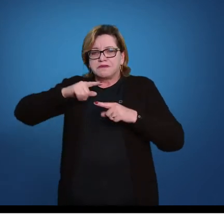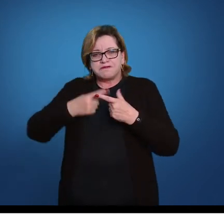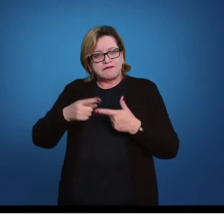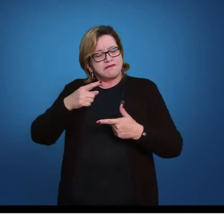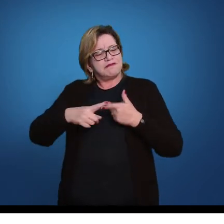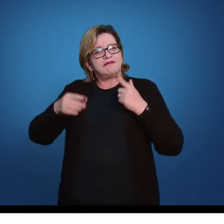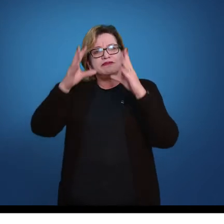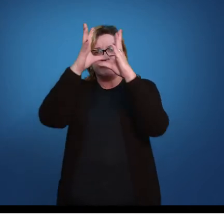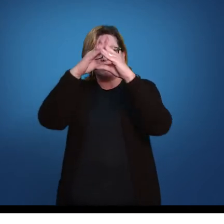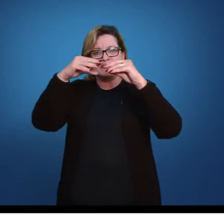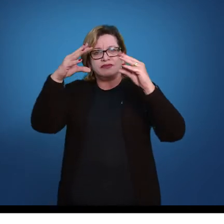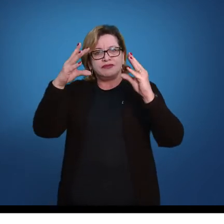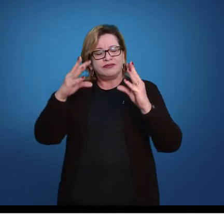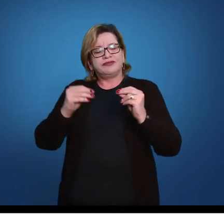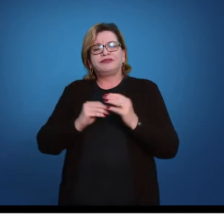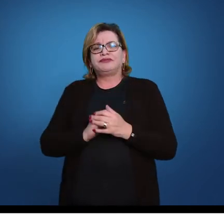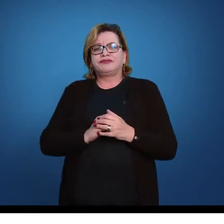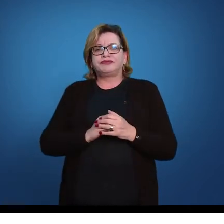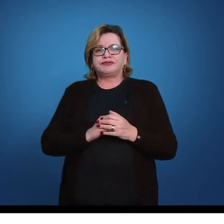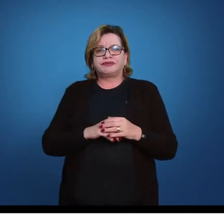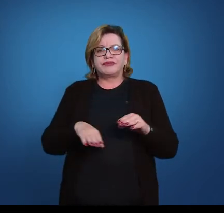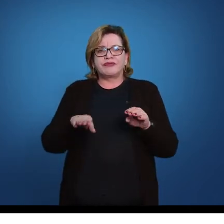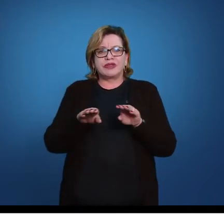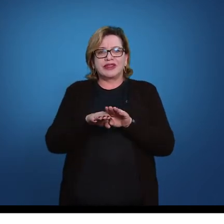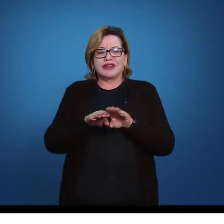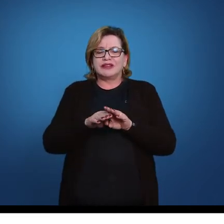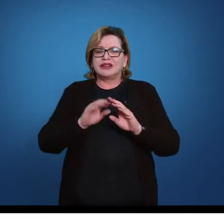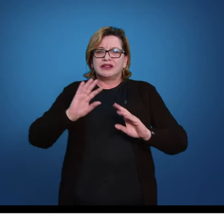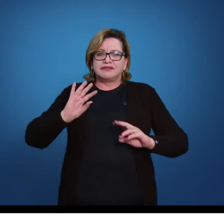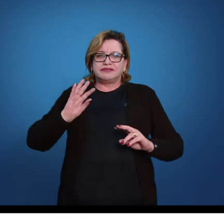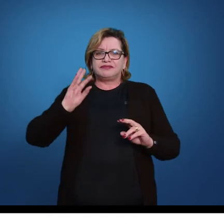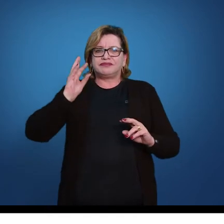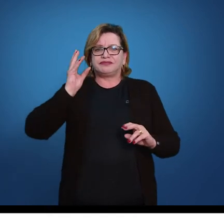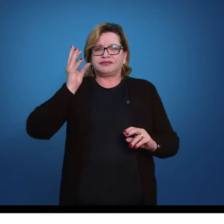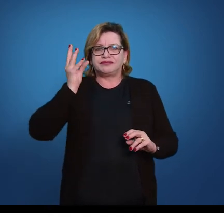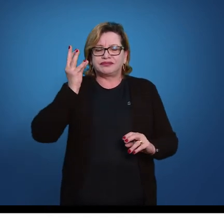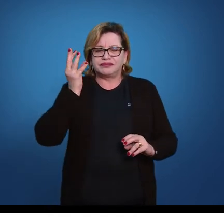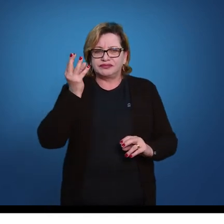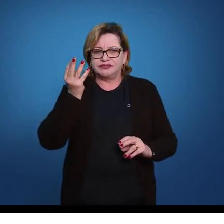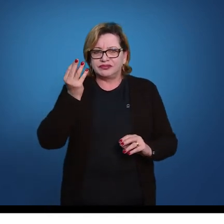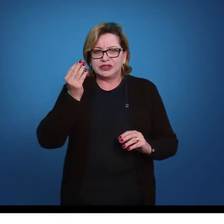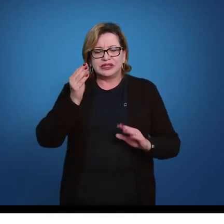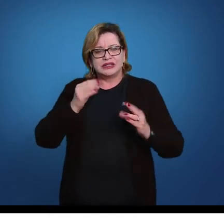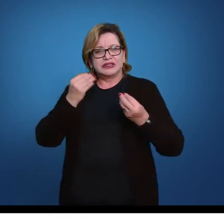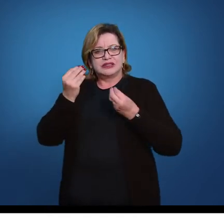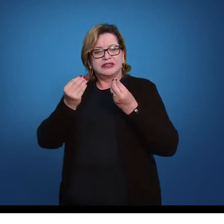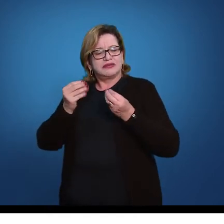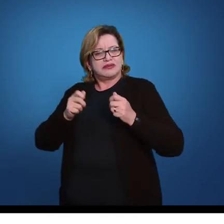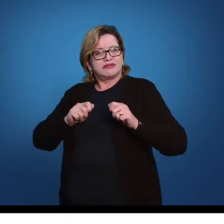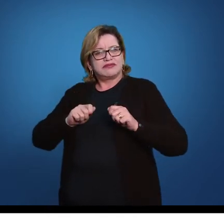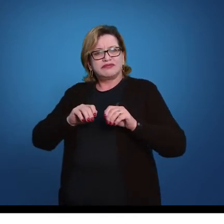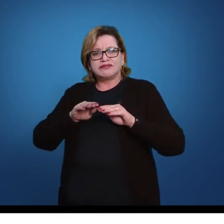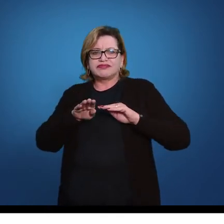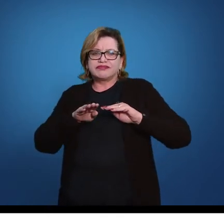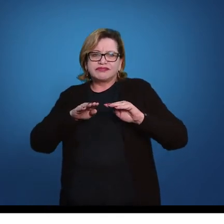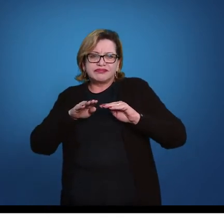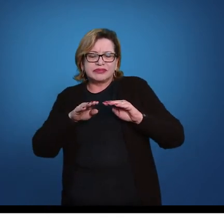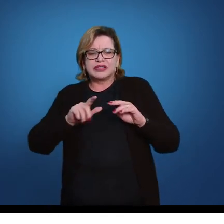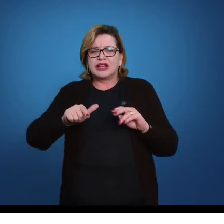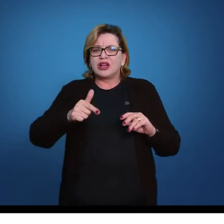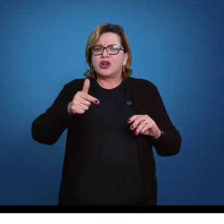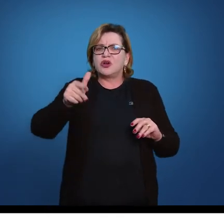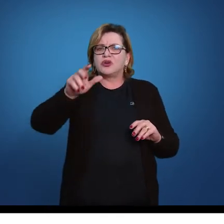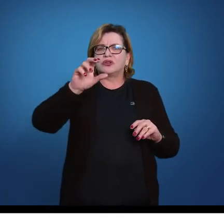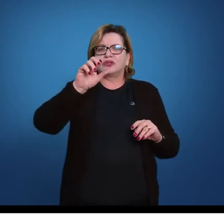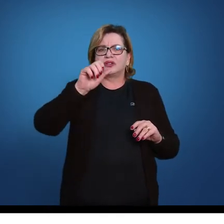no circo. E essa crise movimenta, acaba por mobilizar, tanto agentes